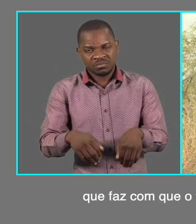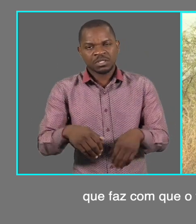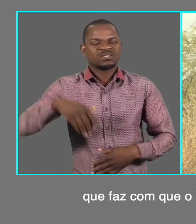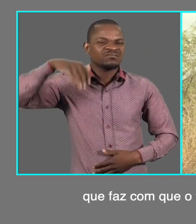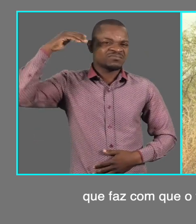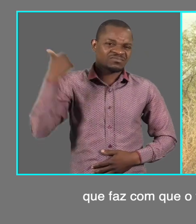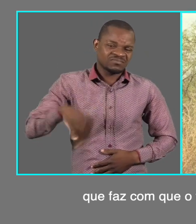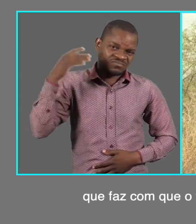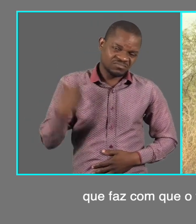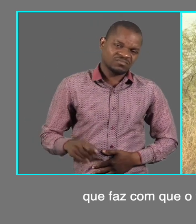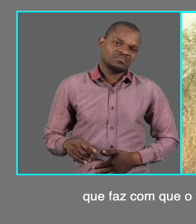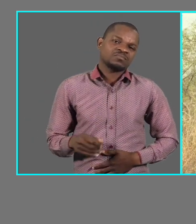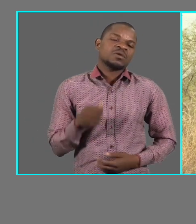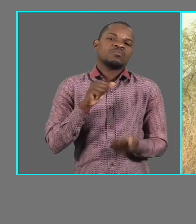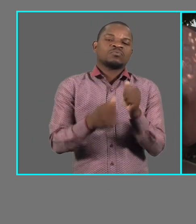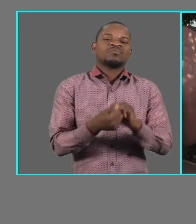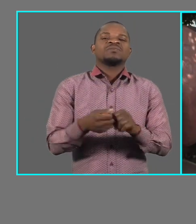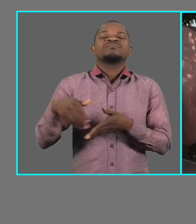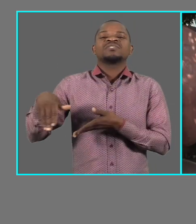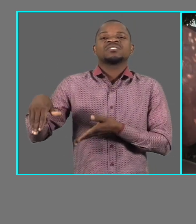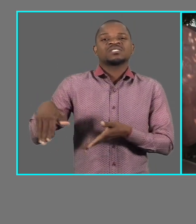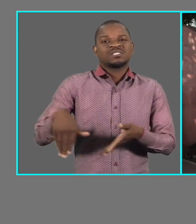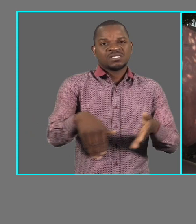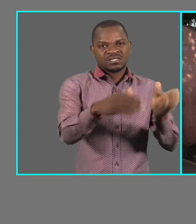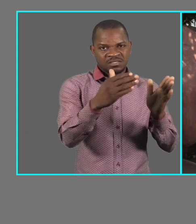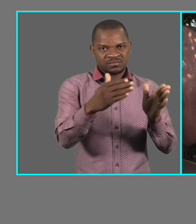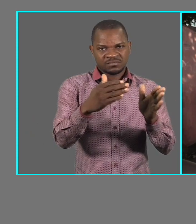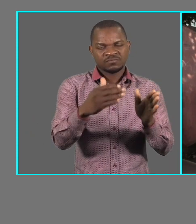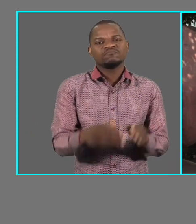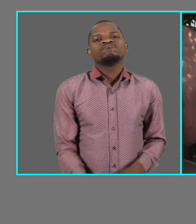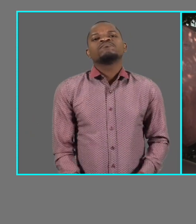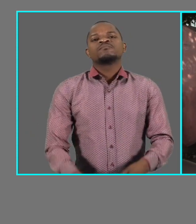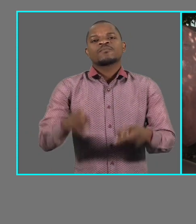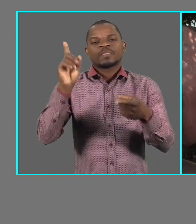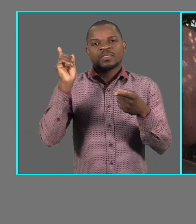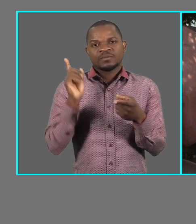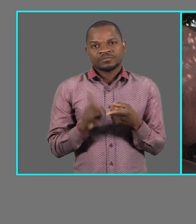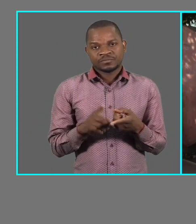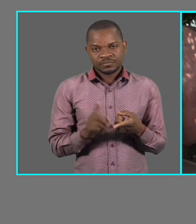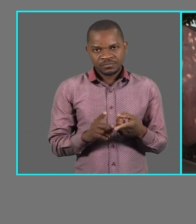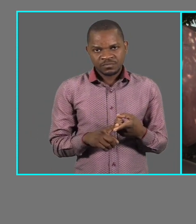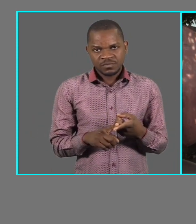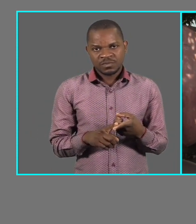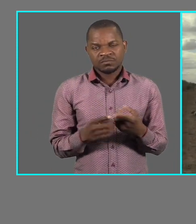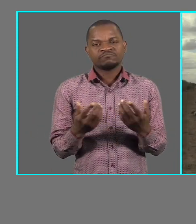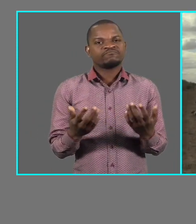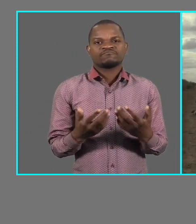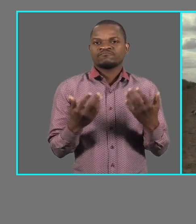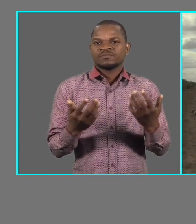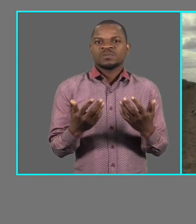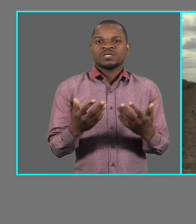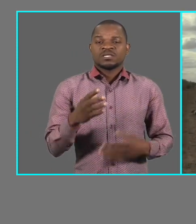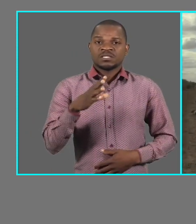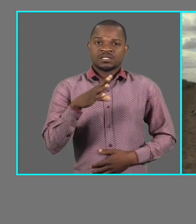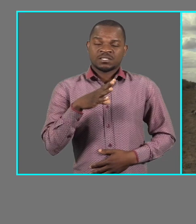passageiros seja caro. A maior estrada eu ia lá. Eu posso, a primeira